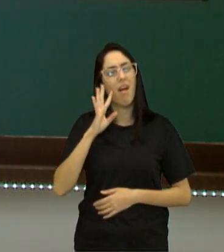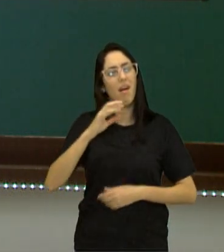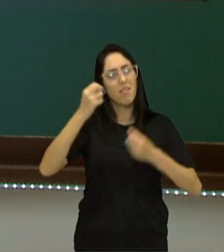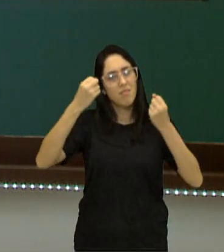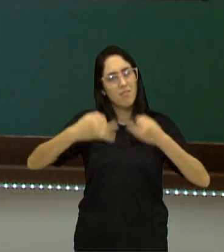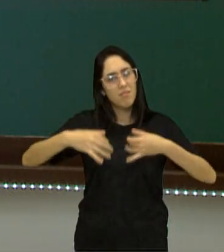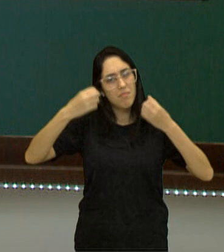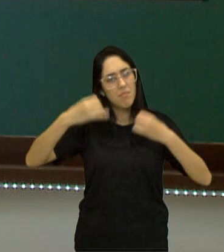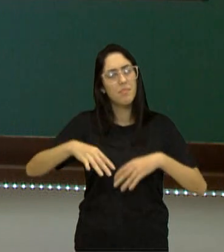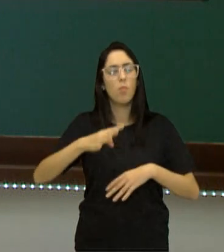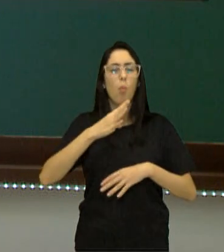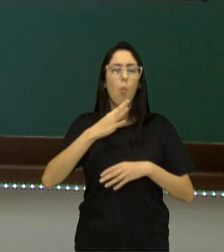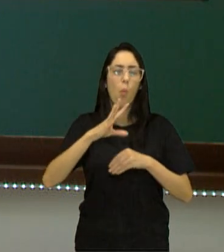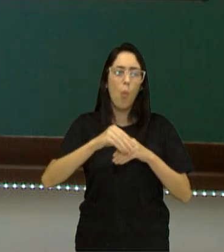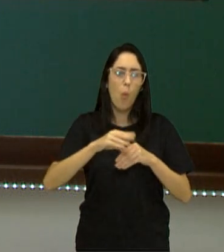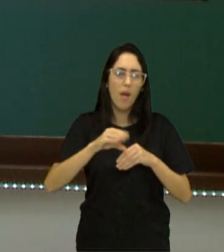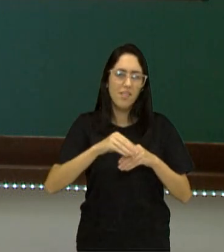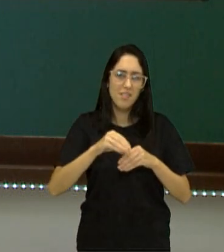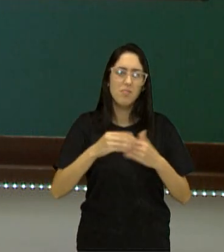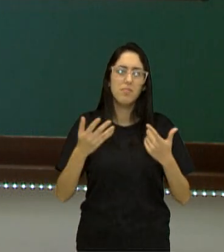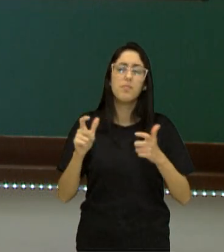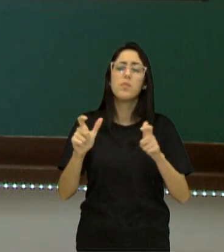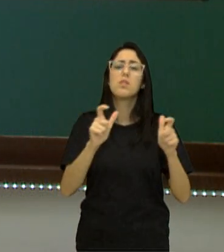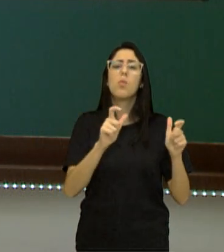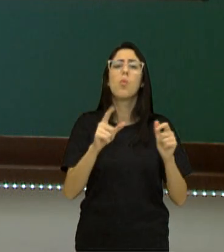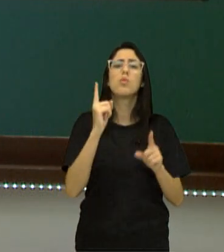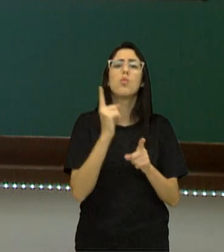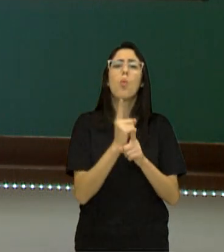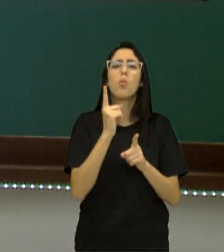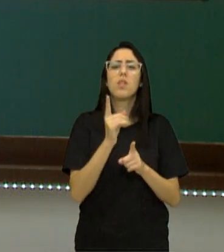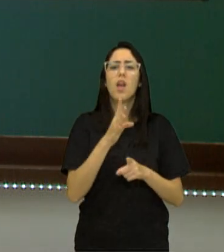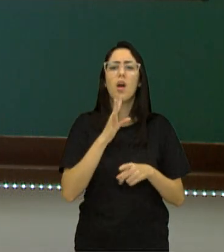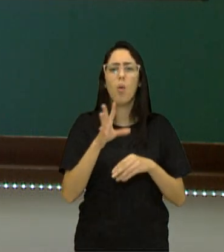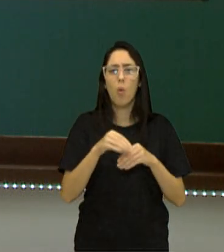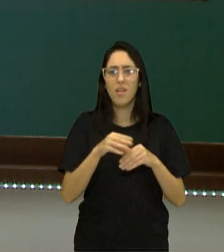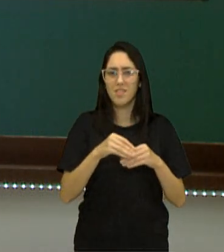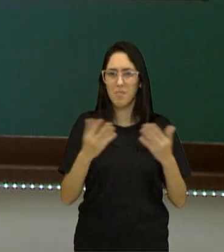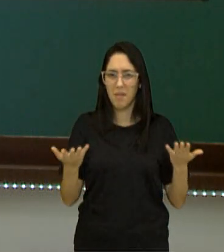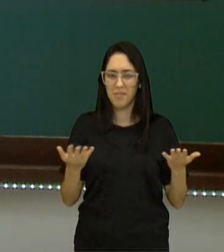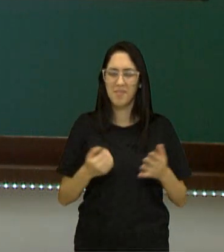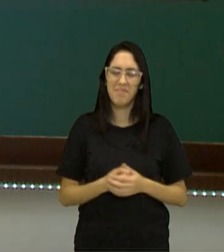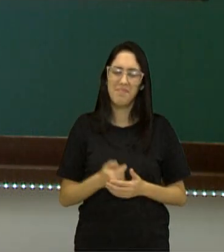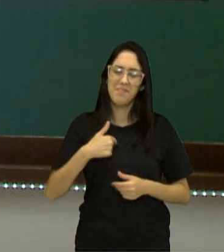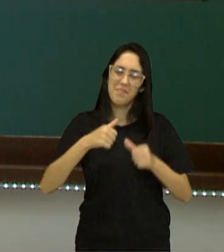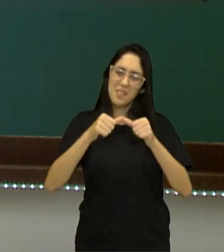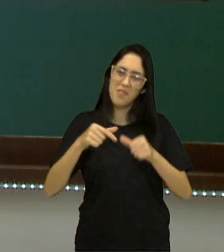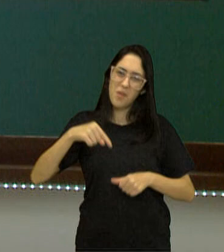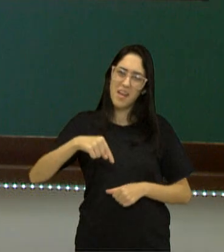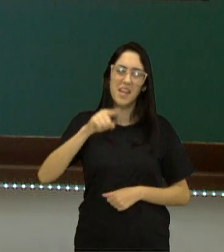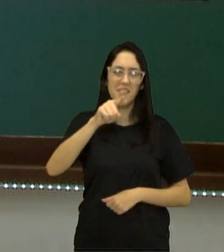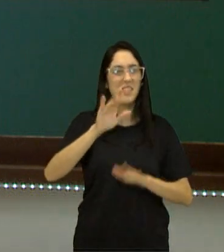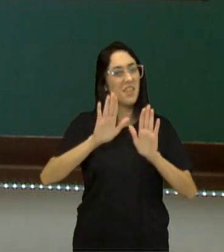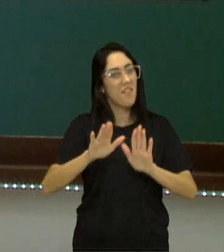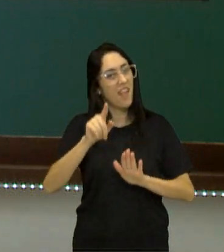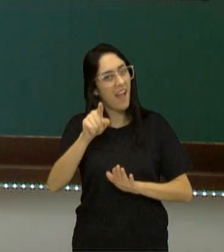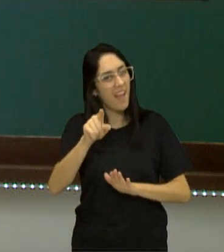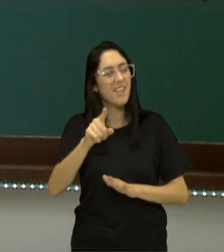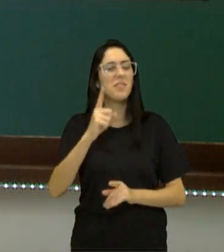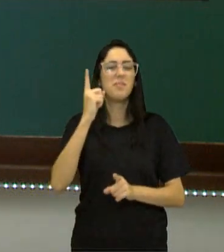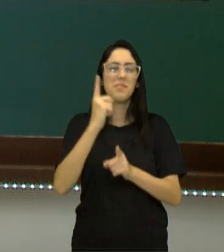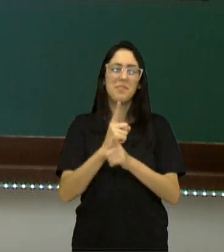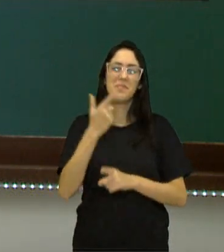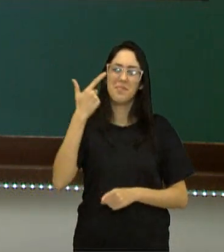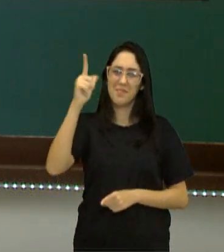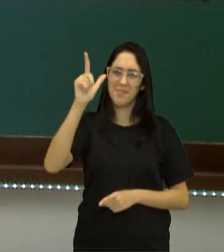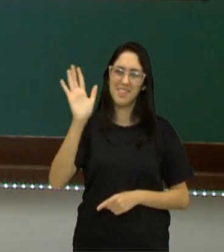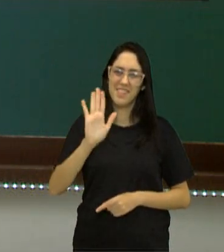conhecimento. Onde encontrar esse conhecimento, não é? Então, eu fico aqui, você fica aí e nós encontramos na